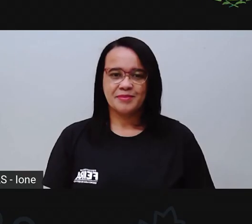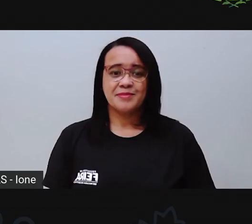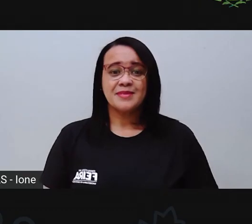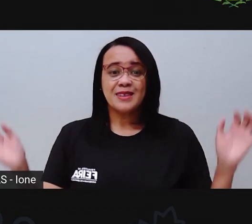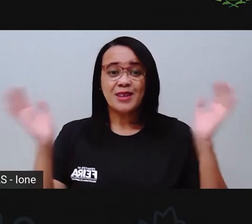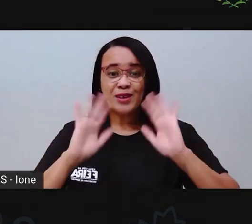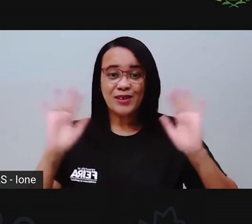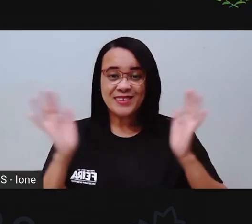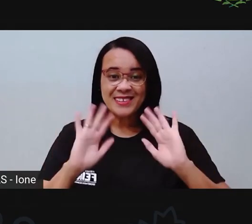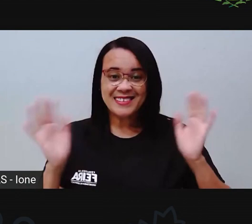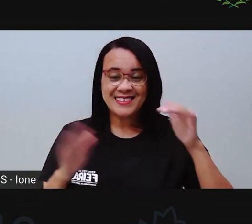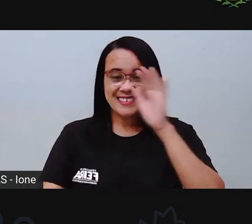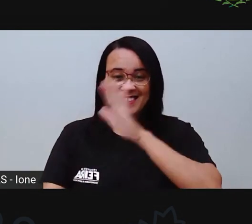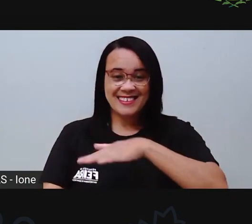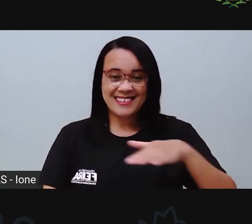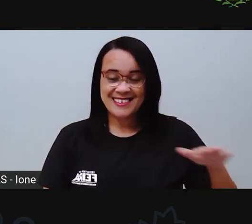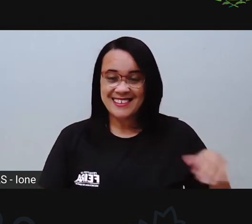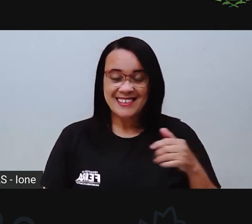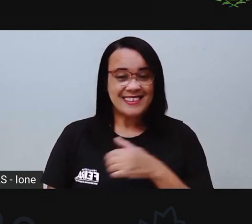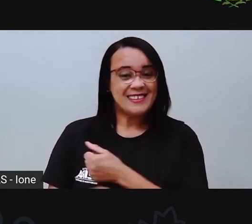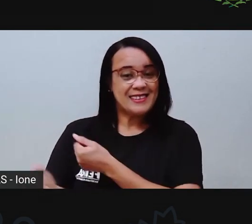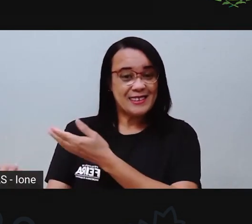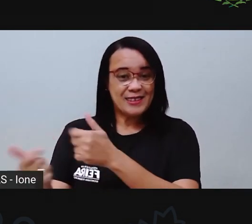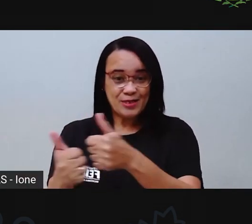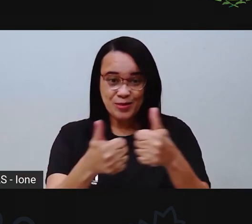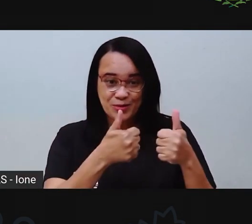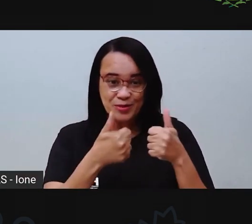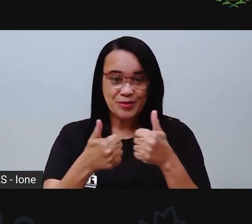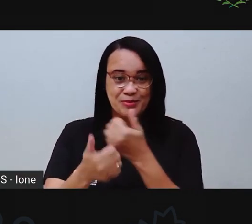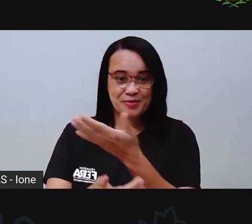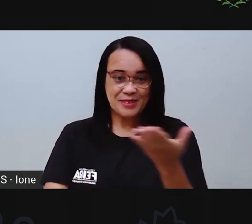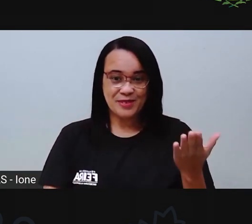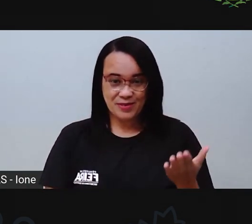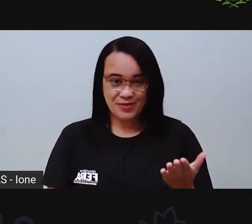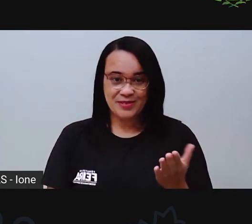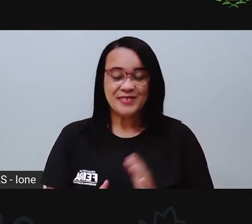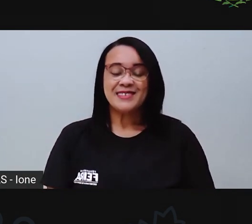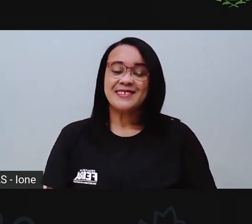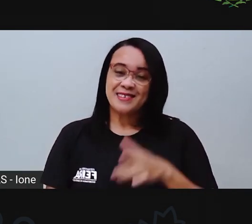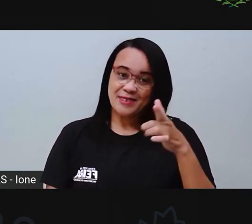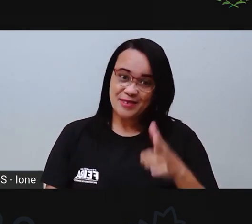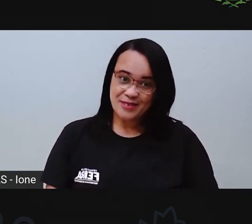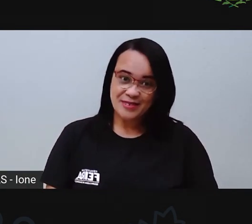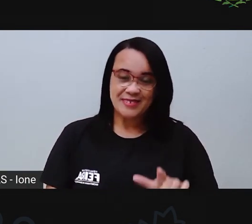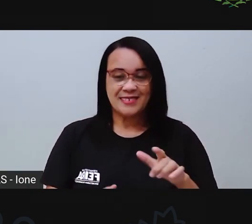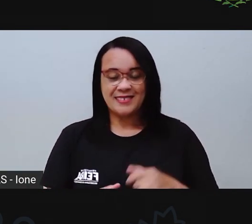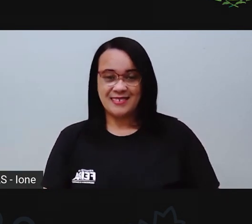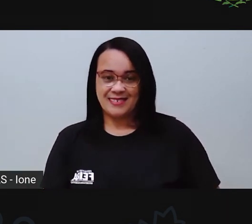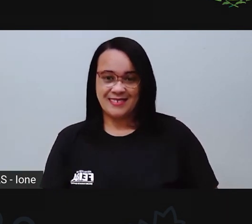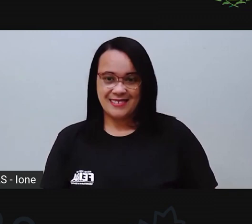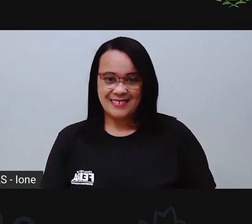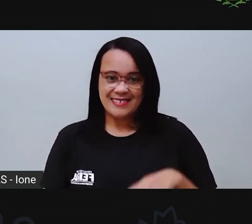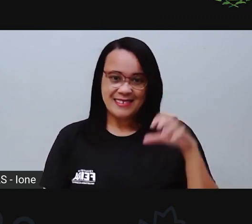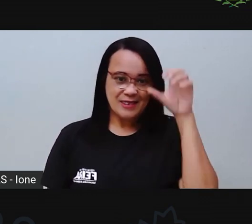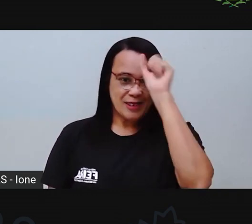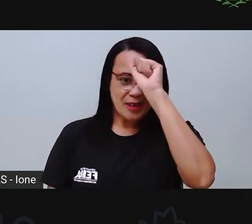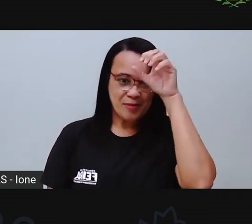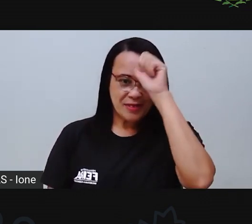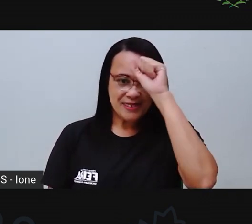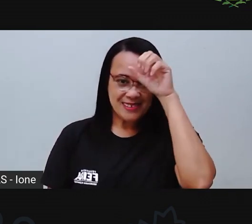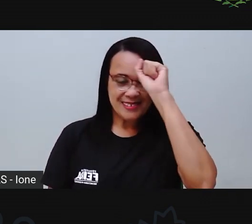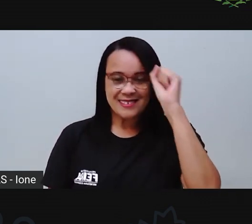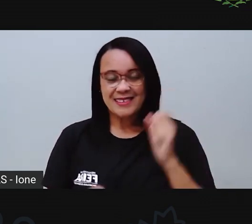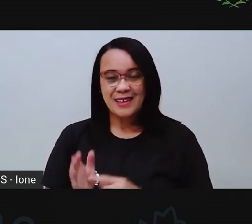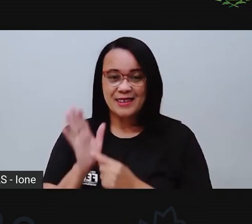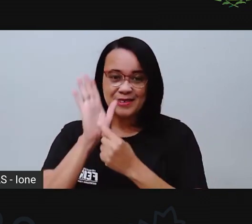Olá, crianças! Tudo bem com vocês? Vamos para mais um dia de muito aprendizado e eu tô aqui novamente na